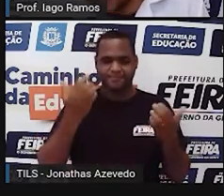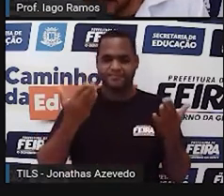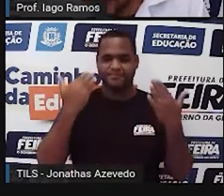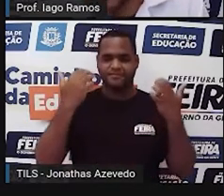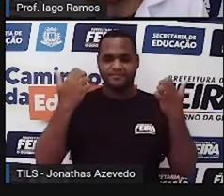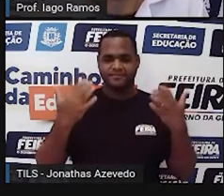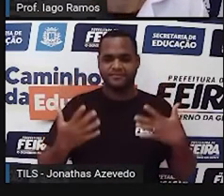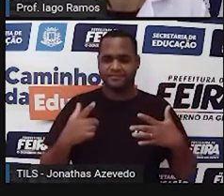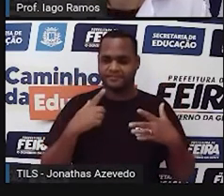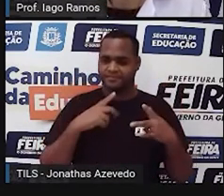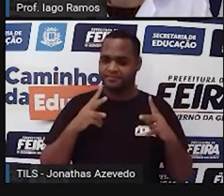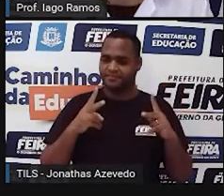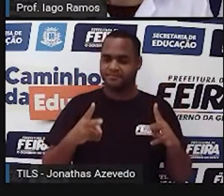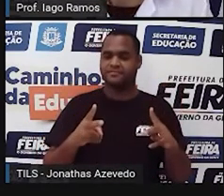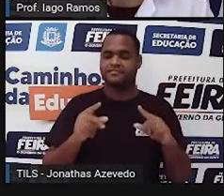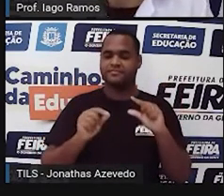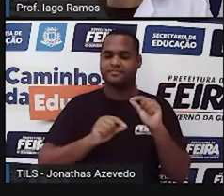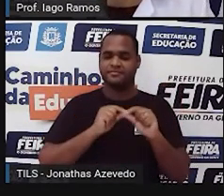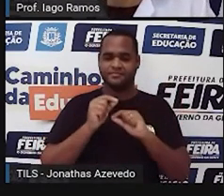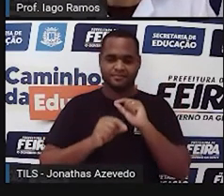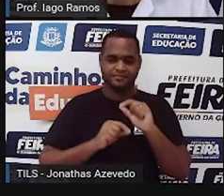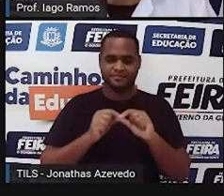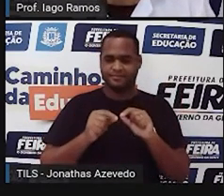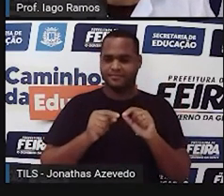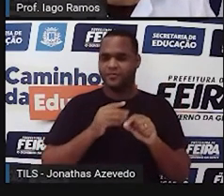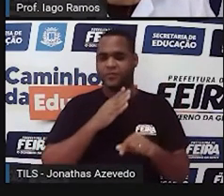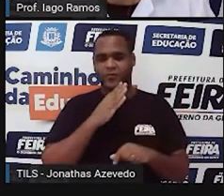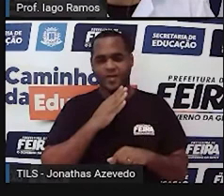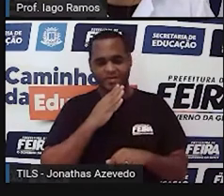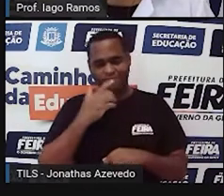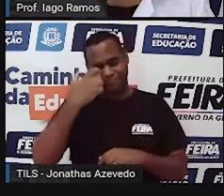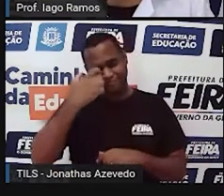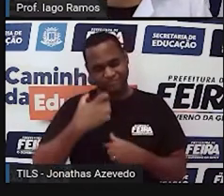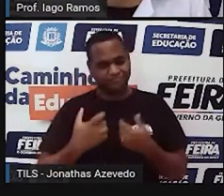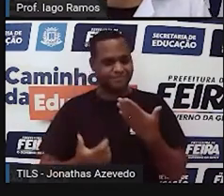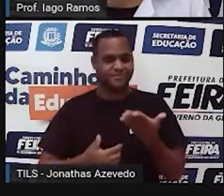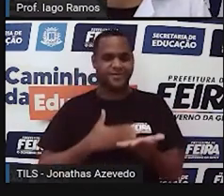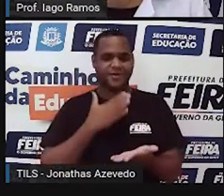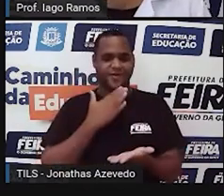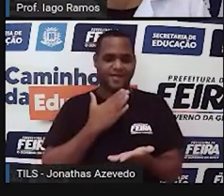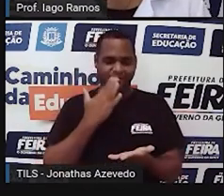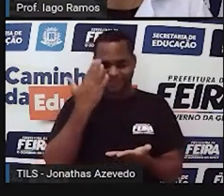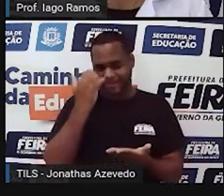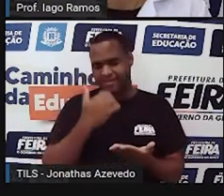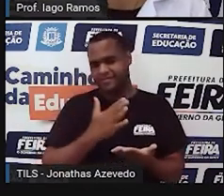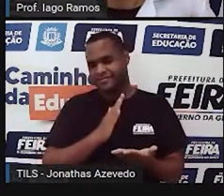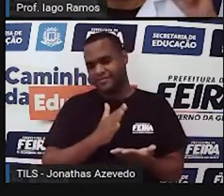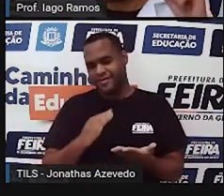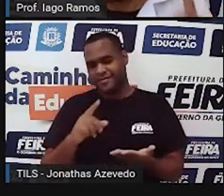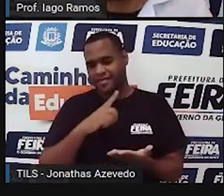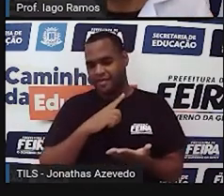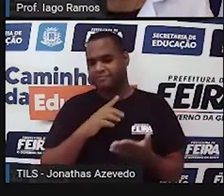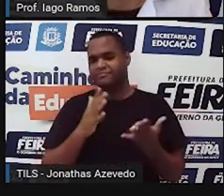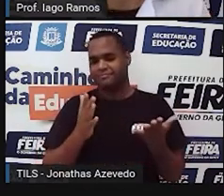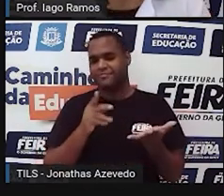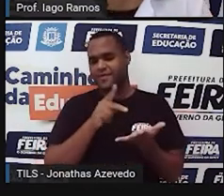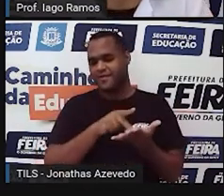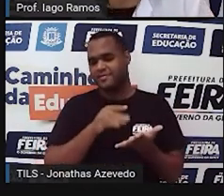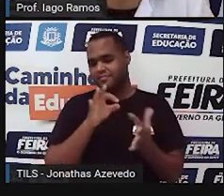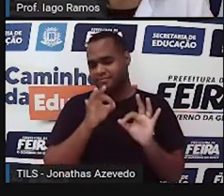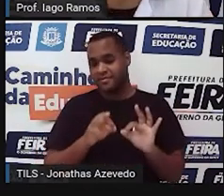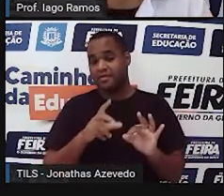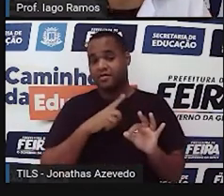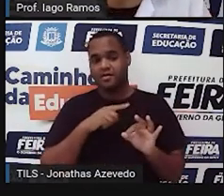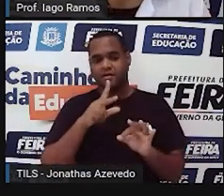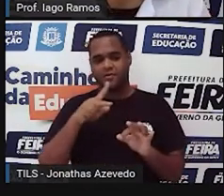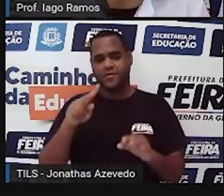seguindo, já me conhece, eu tenho certeza, né, eu acho que você já me conhece, não, na verdade eu tenho certeza, eu